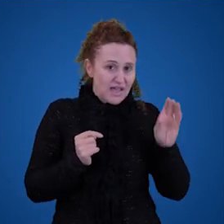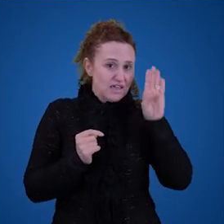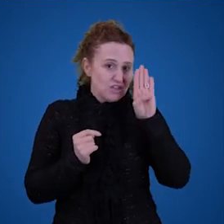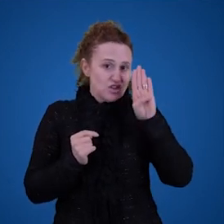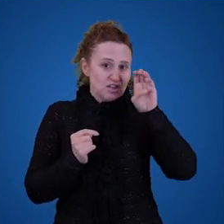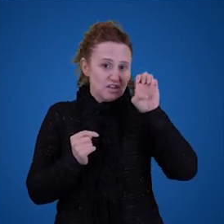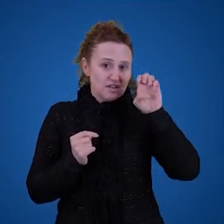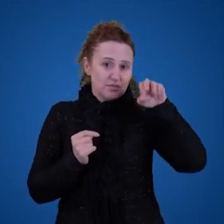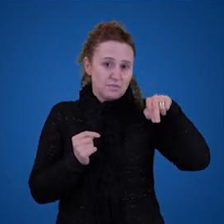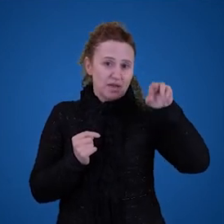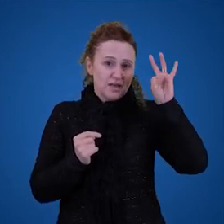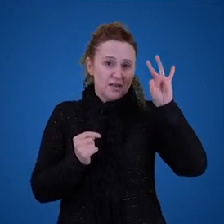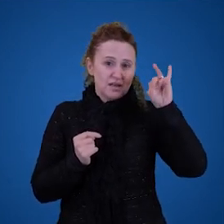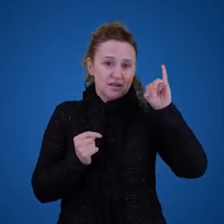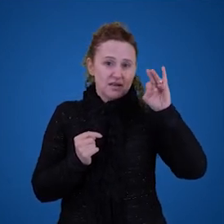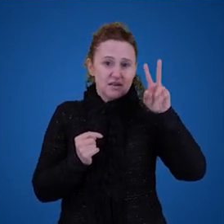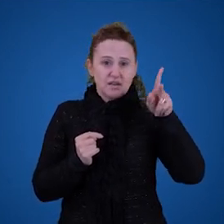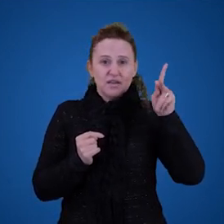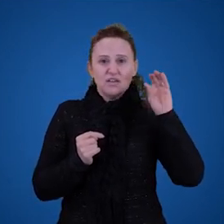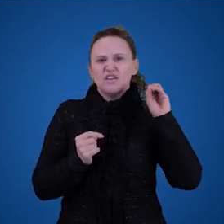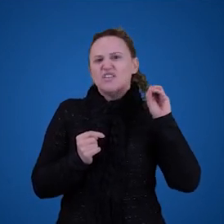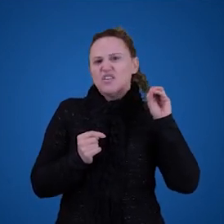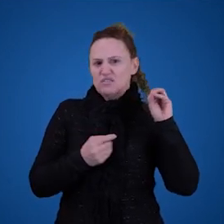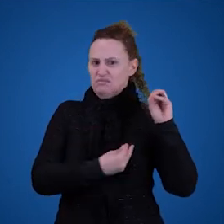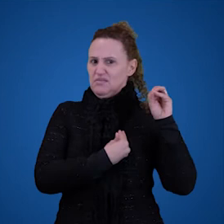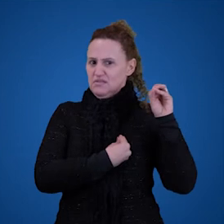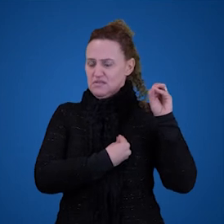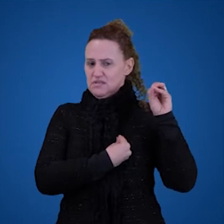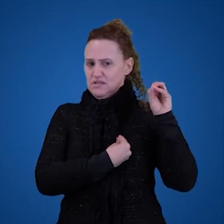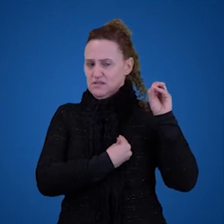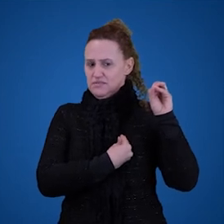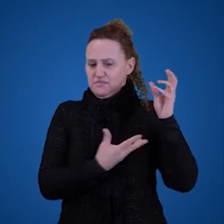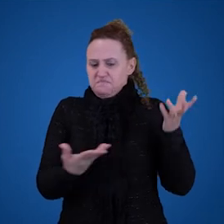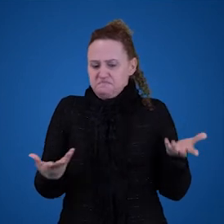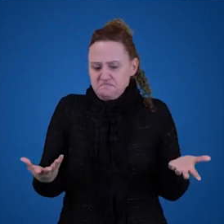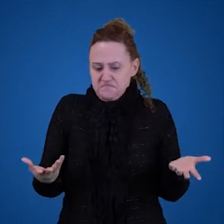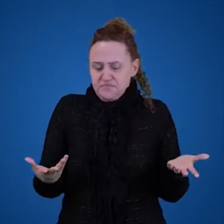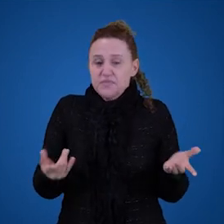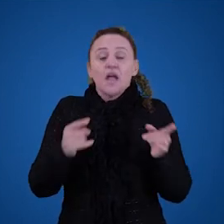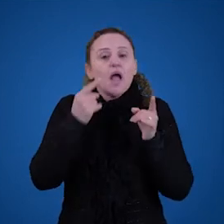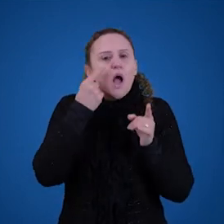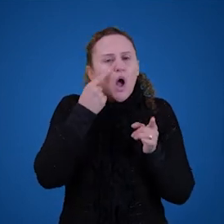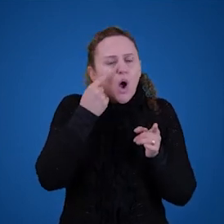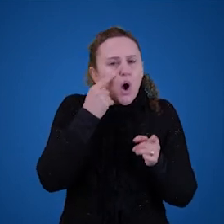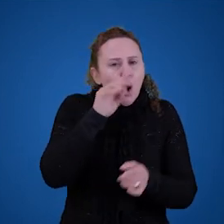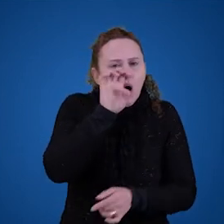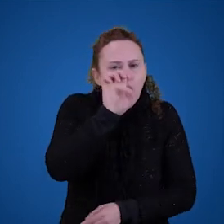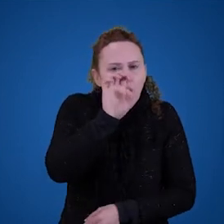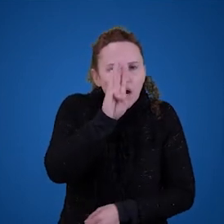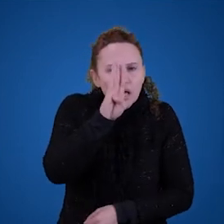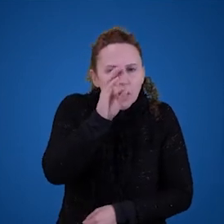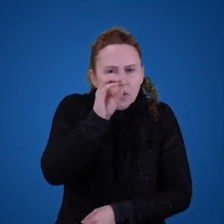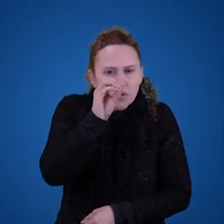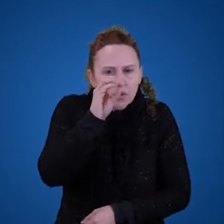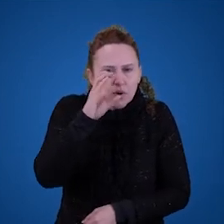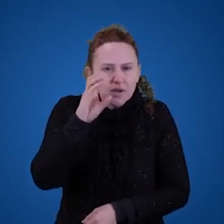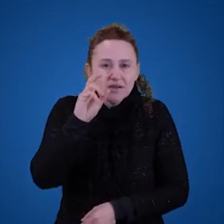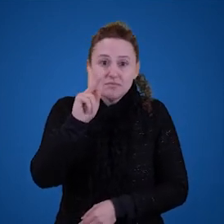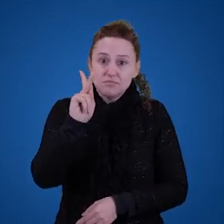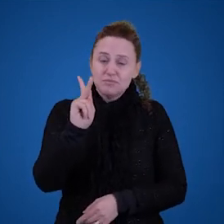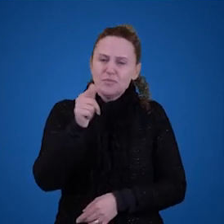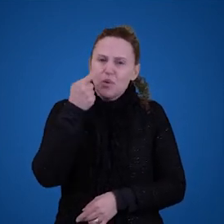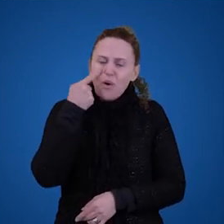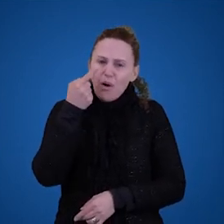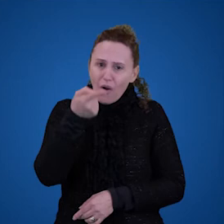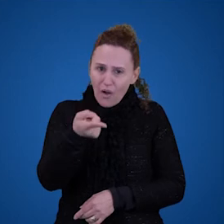Como assim ele existe? Em que sentido ele existe? No e-book de vocês, eu faço uma observação que é um artigo que defende que